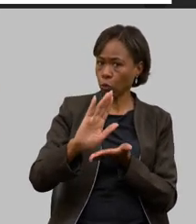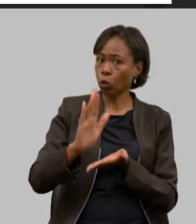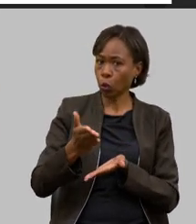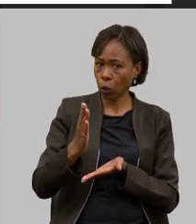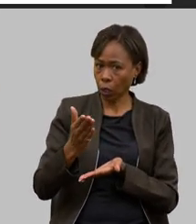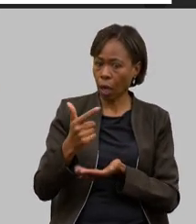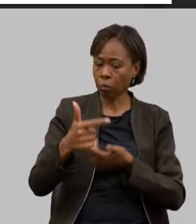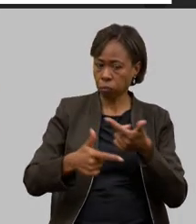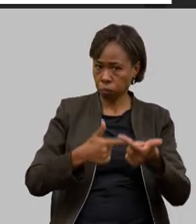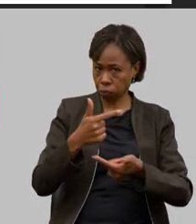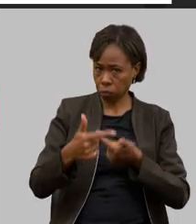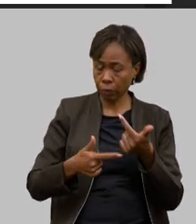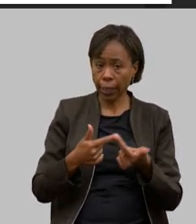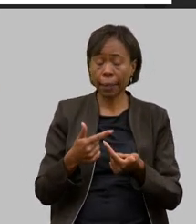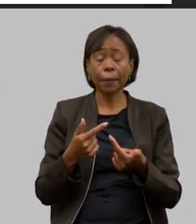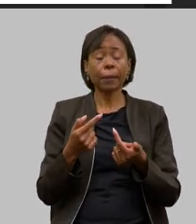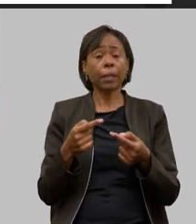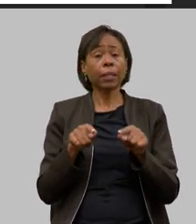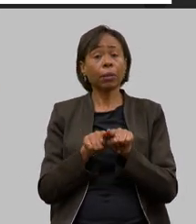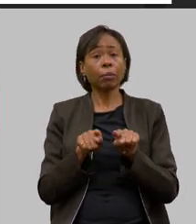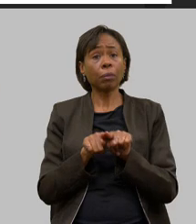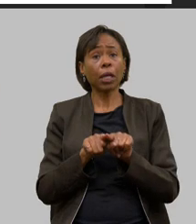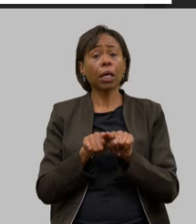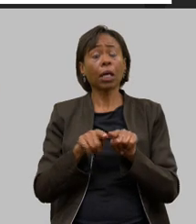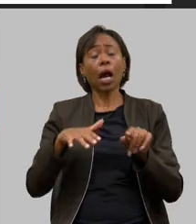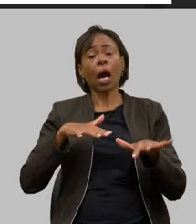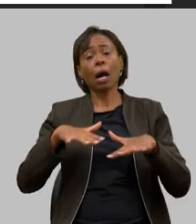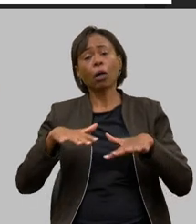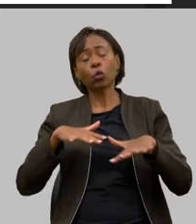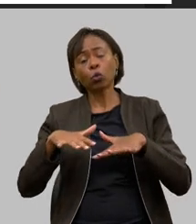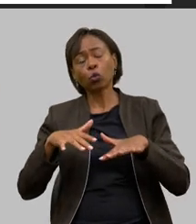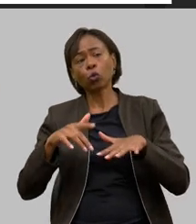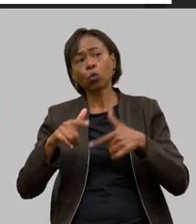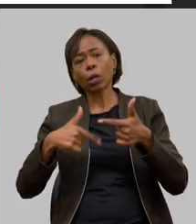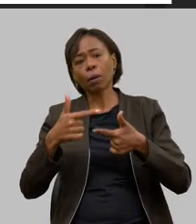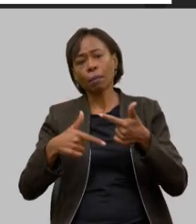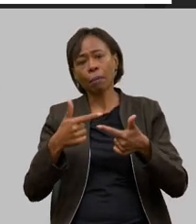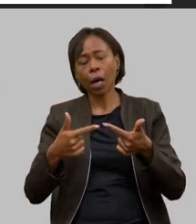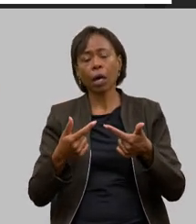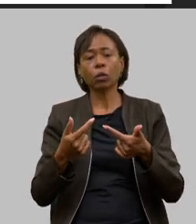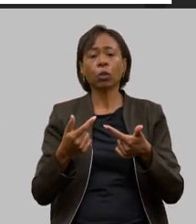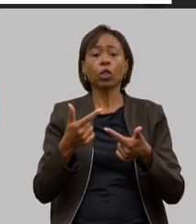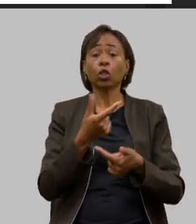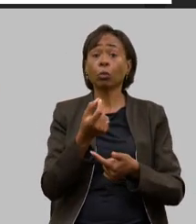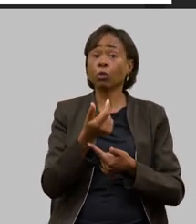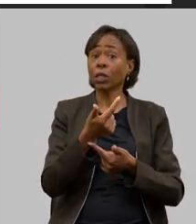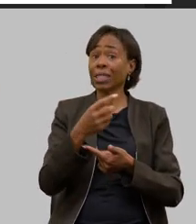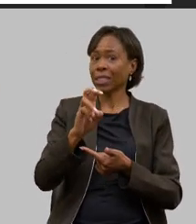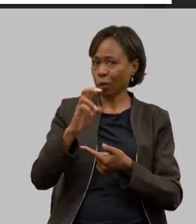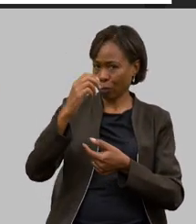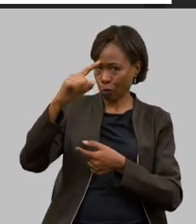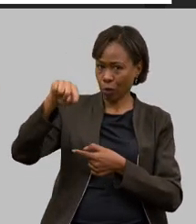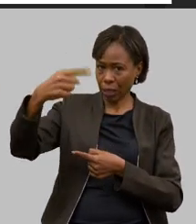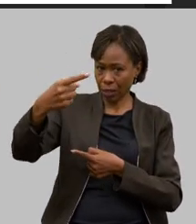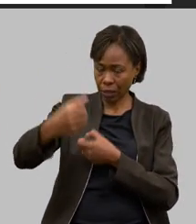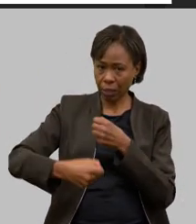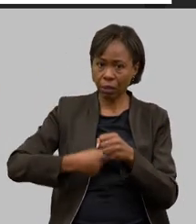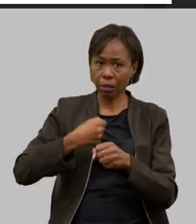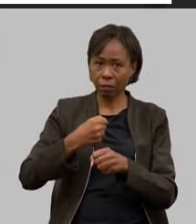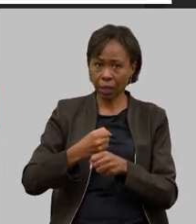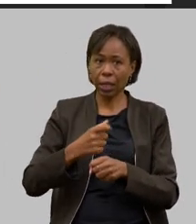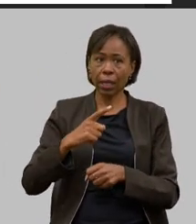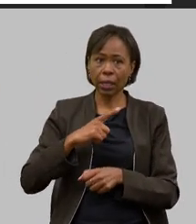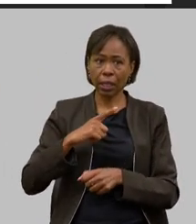sentido e o desenvolvimento de ações para o envio de pleito reconhecimento em 2025 que passa pelo inquérito sobre